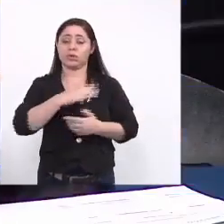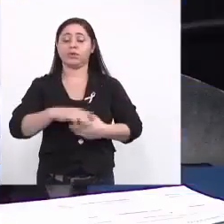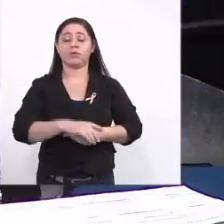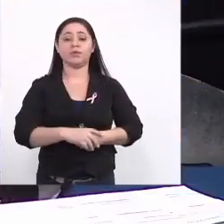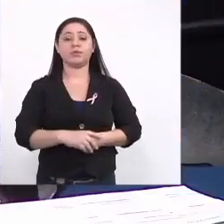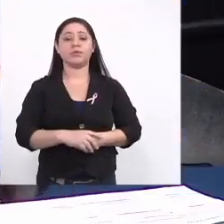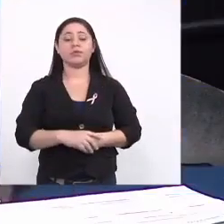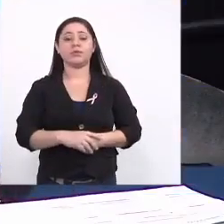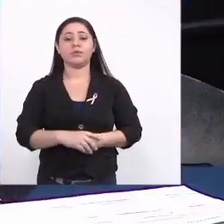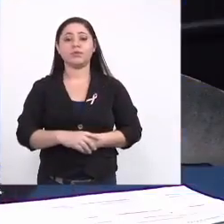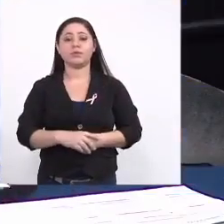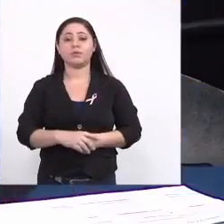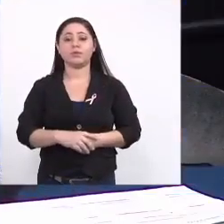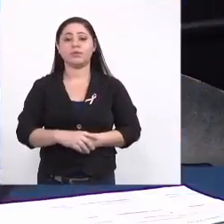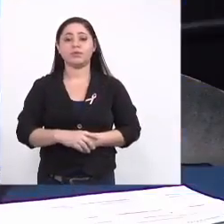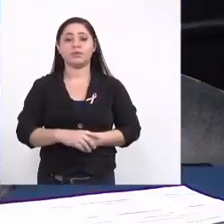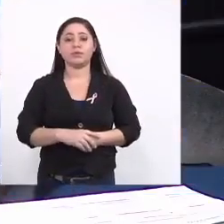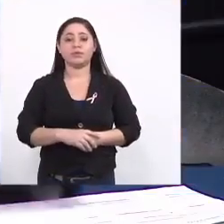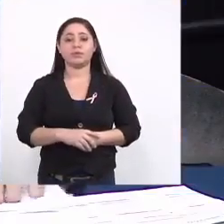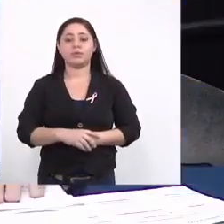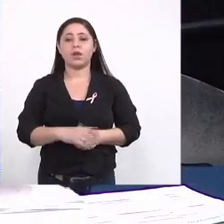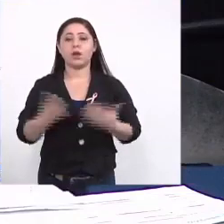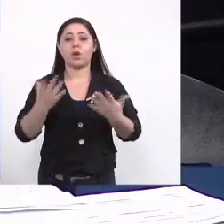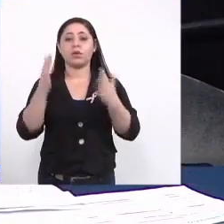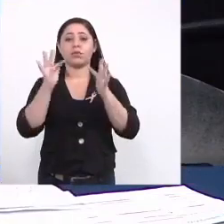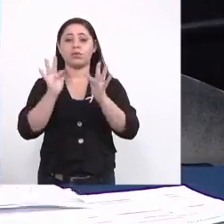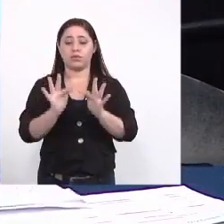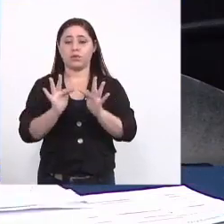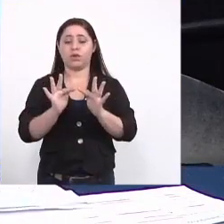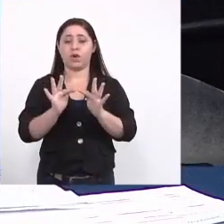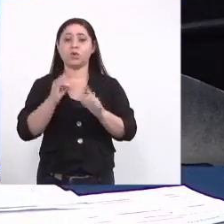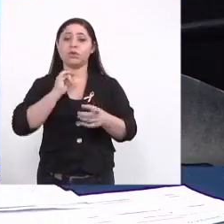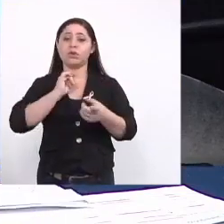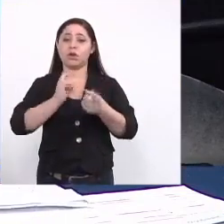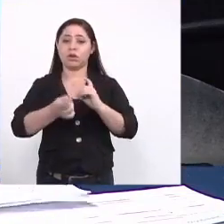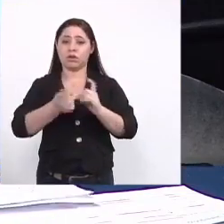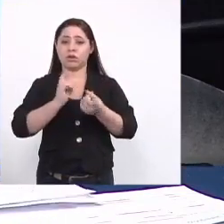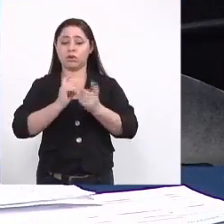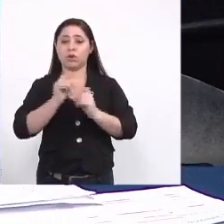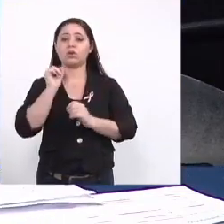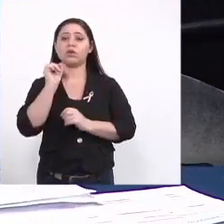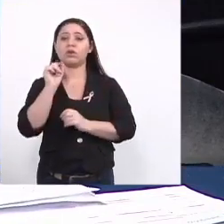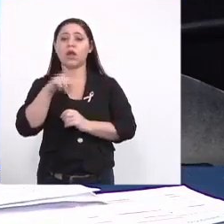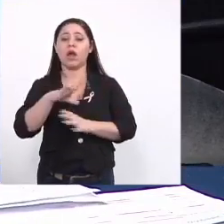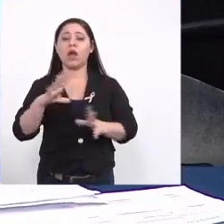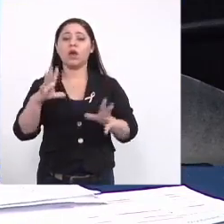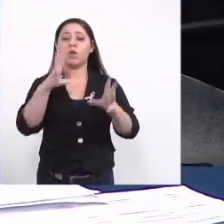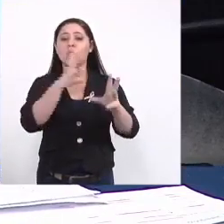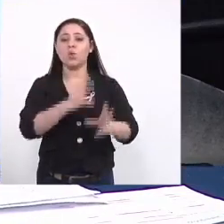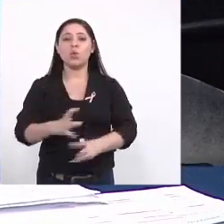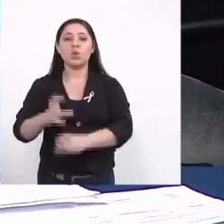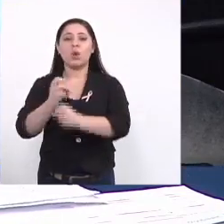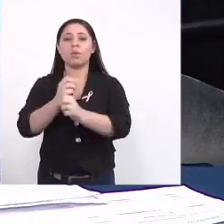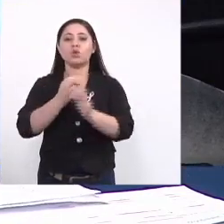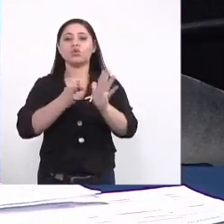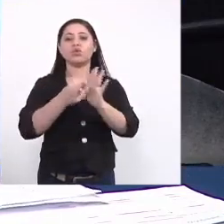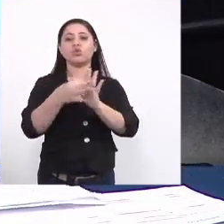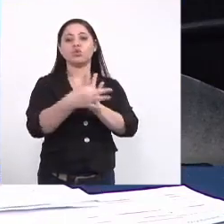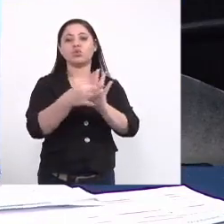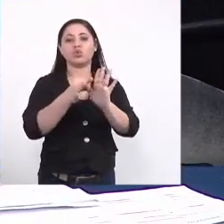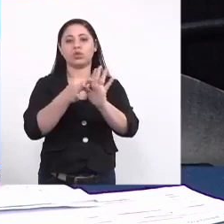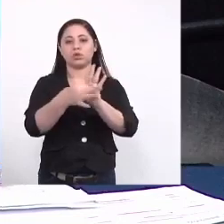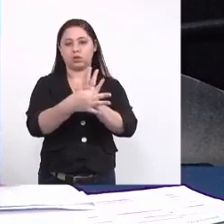indo para a parte final da nossa reunião que é o acolhimento de propostas